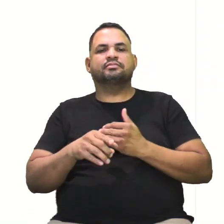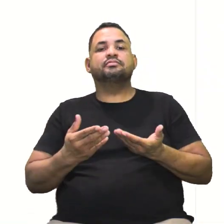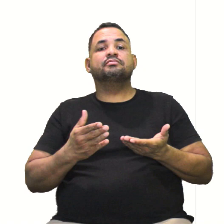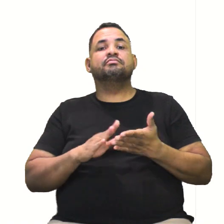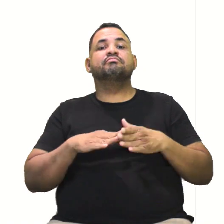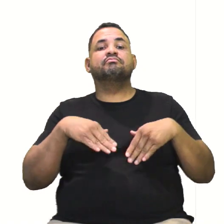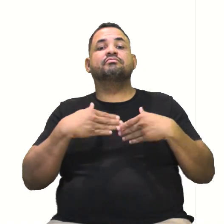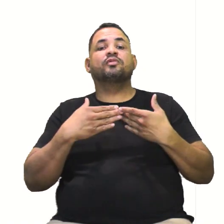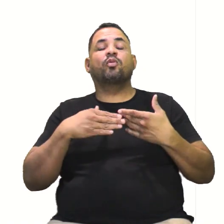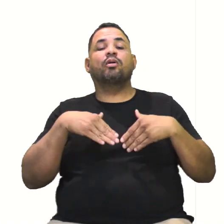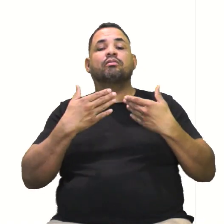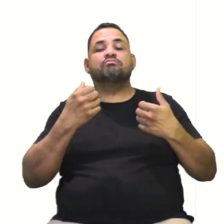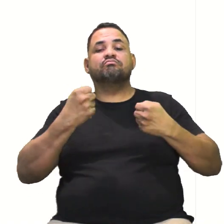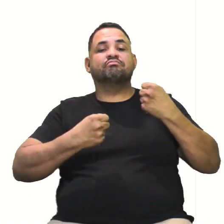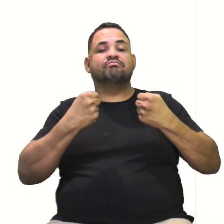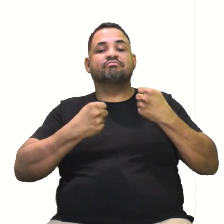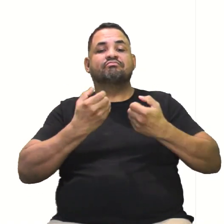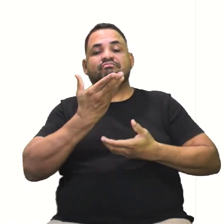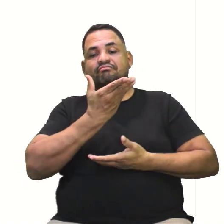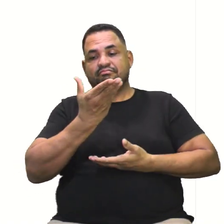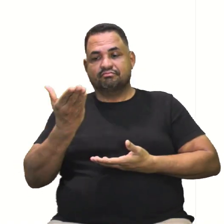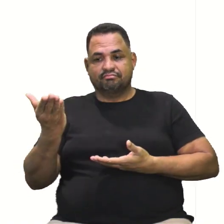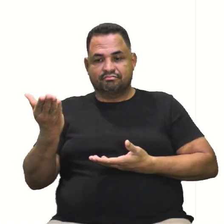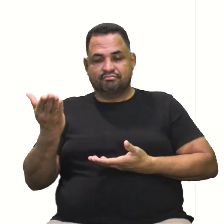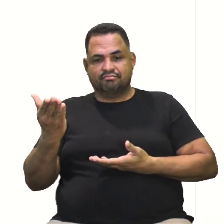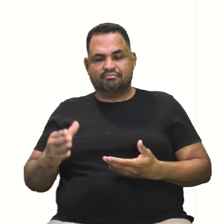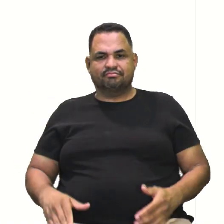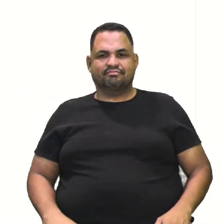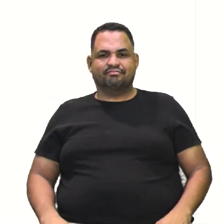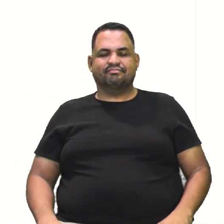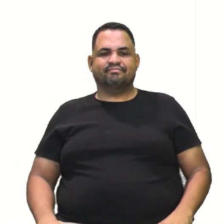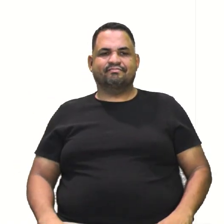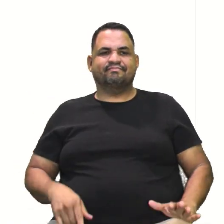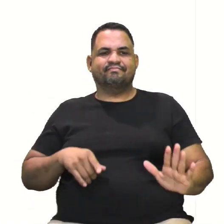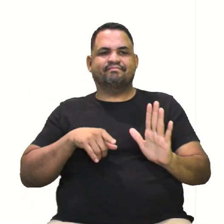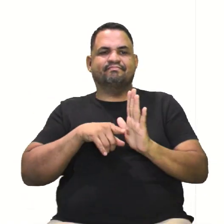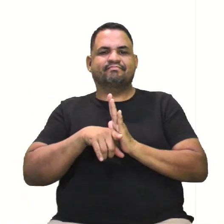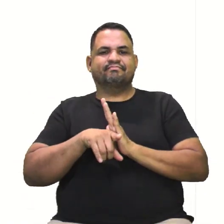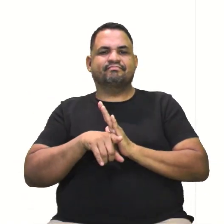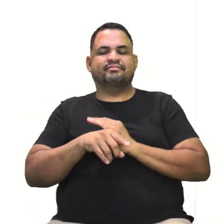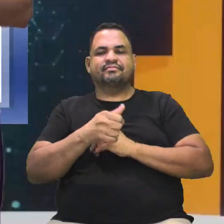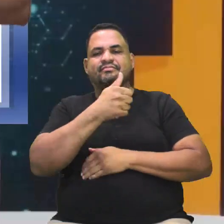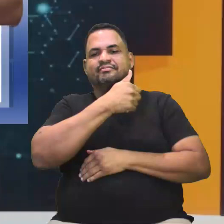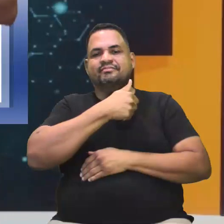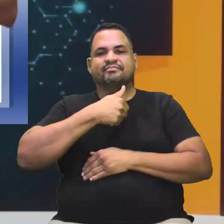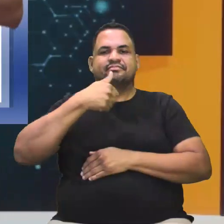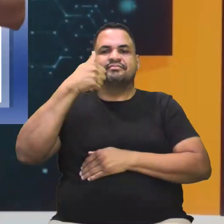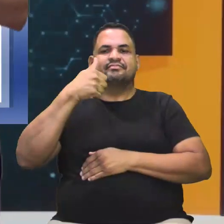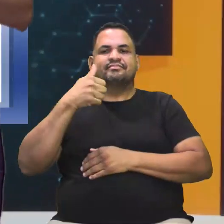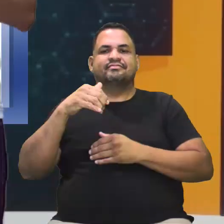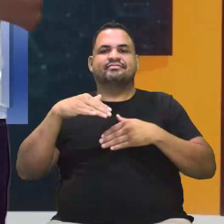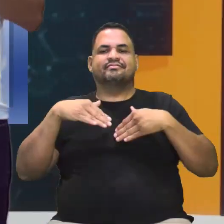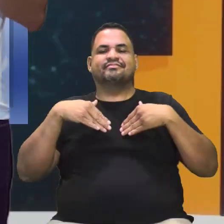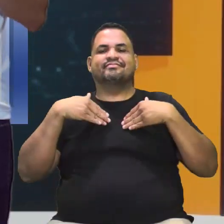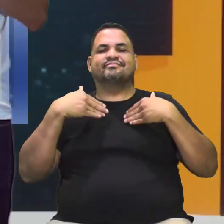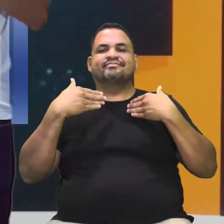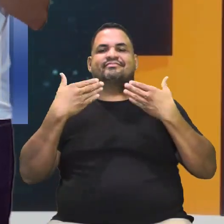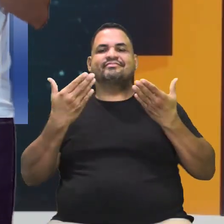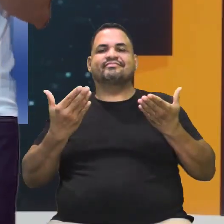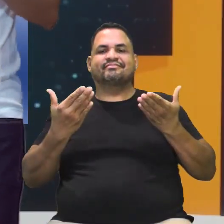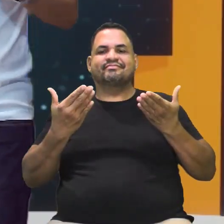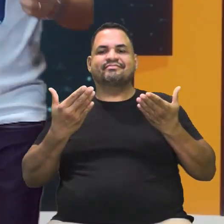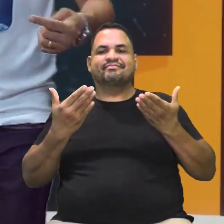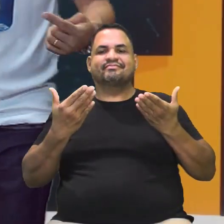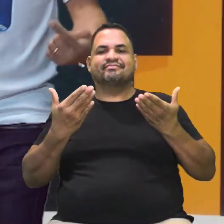era... Que carro é esse? Aí, faço uma pergunta melhor. Vamos começar aqui, olho no olho. Ah, que carro é esse? Quando é que